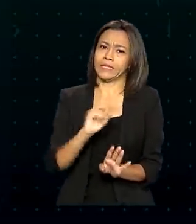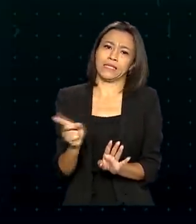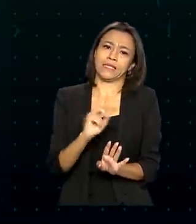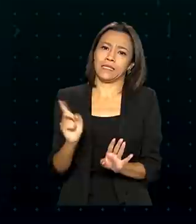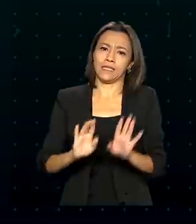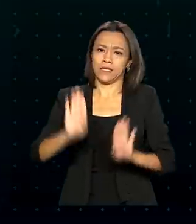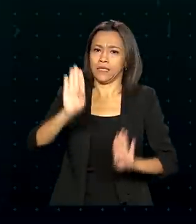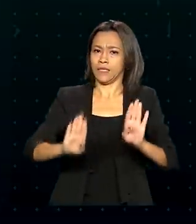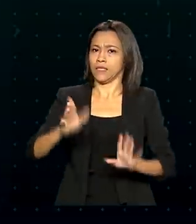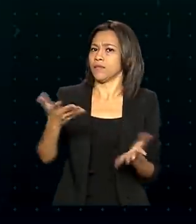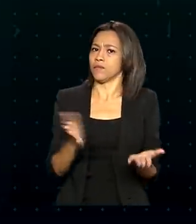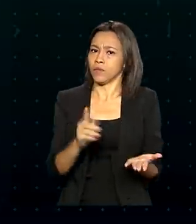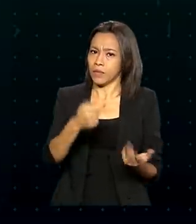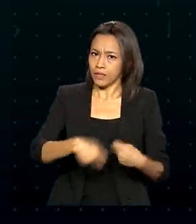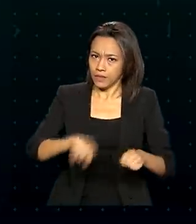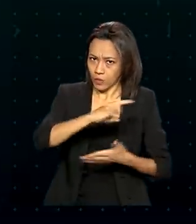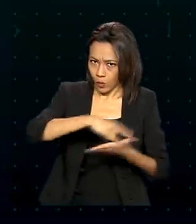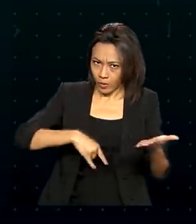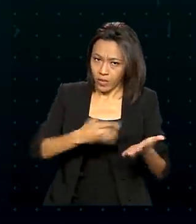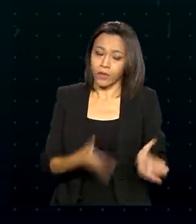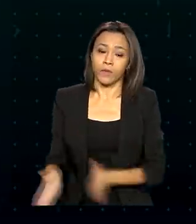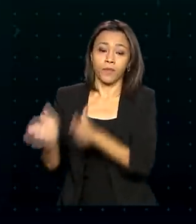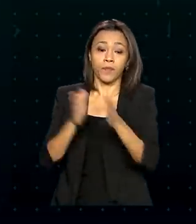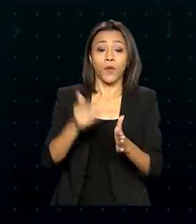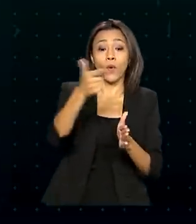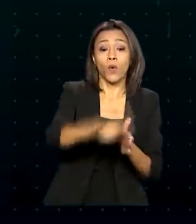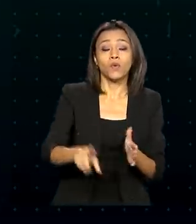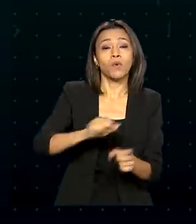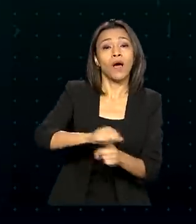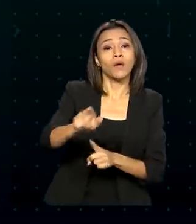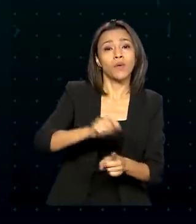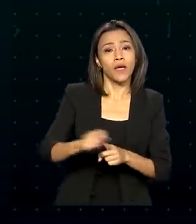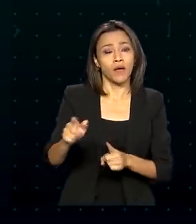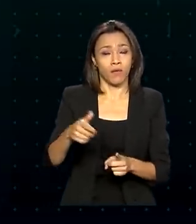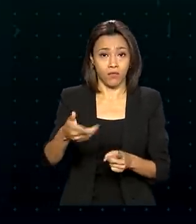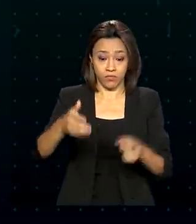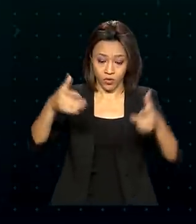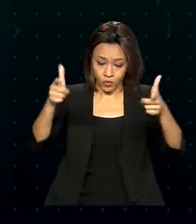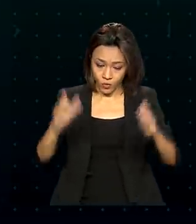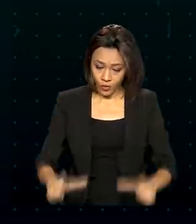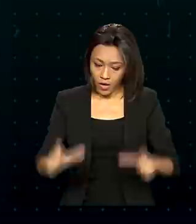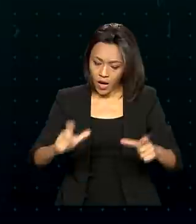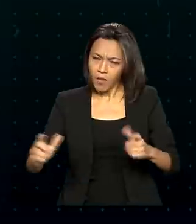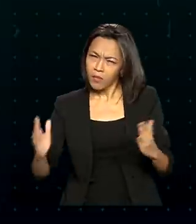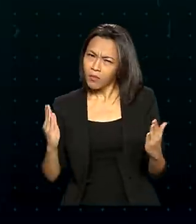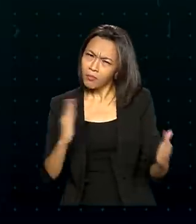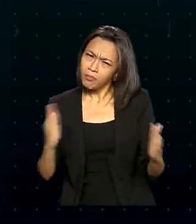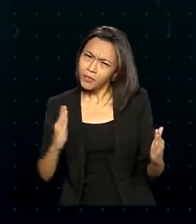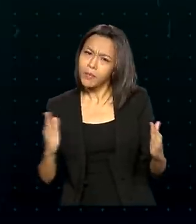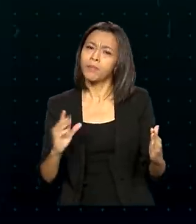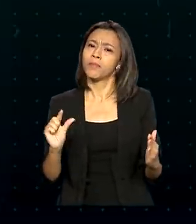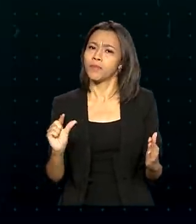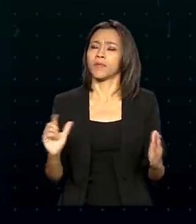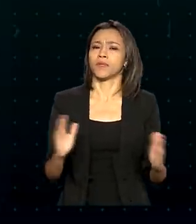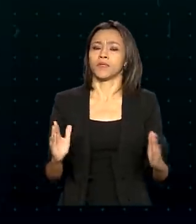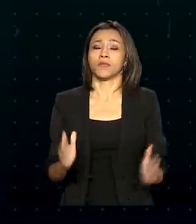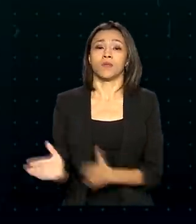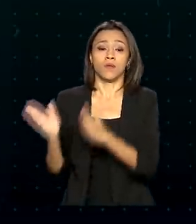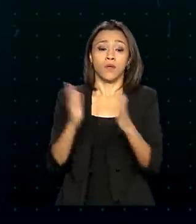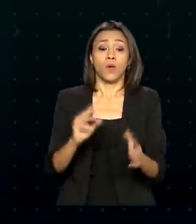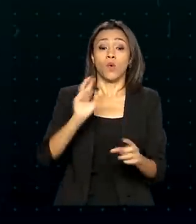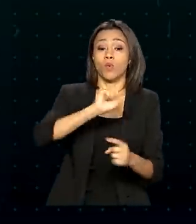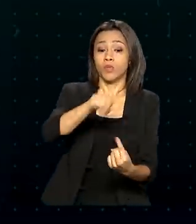tornou possível o aluguel temporário de áreas e instalações portuárias. A ideia é reduzir a